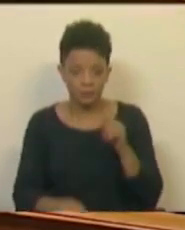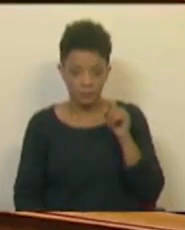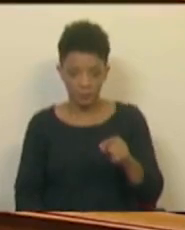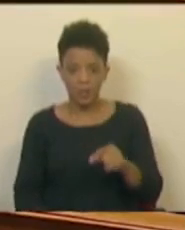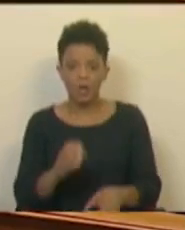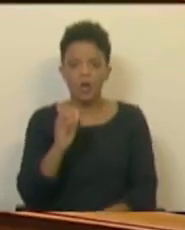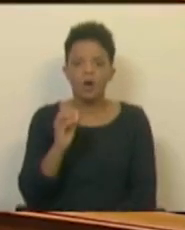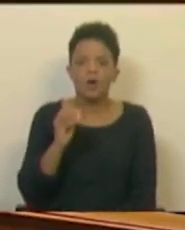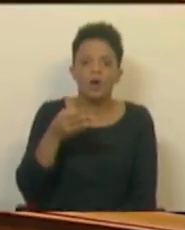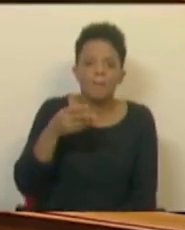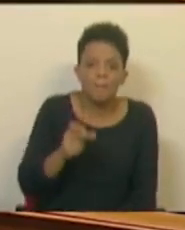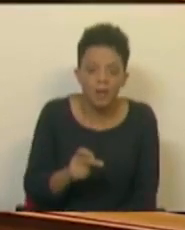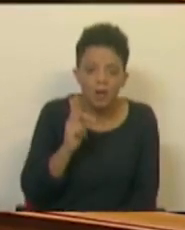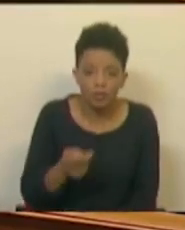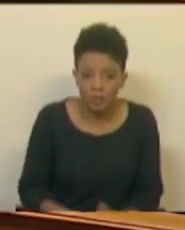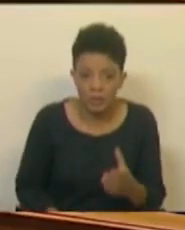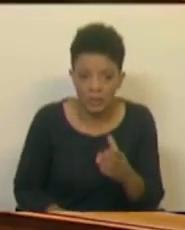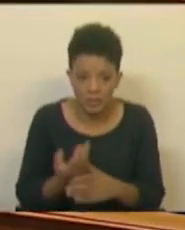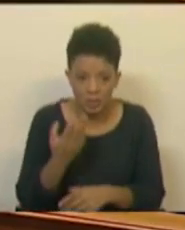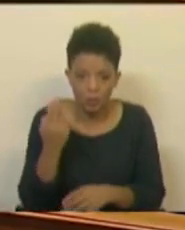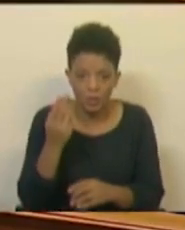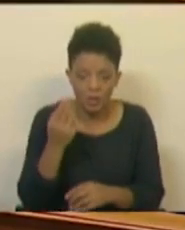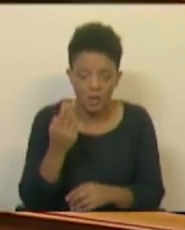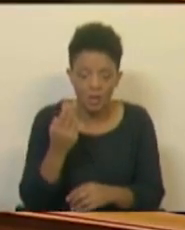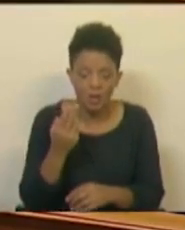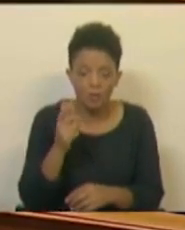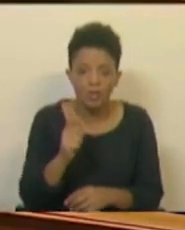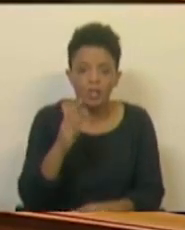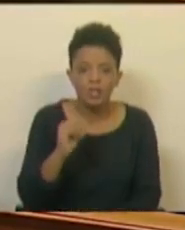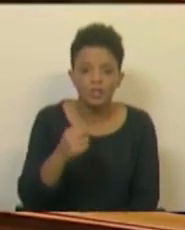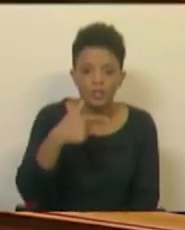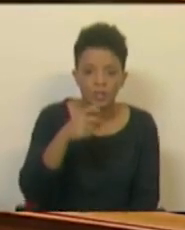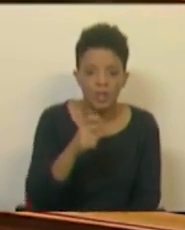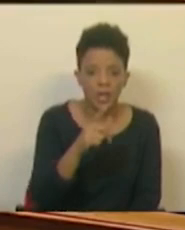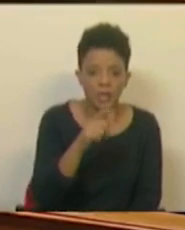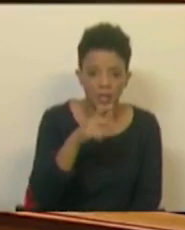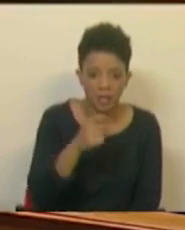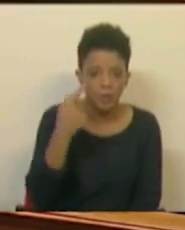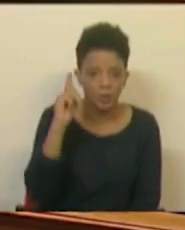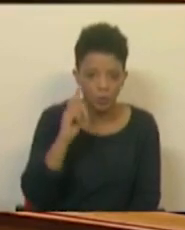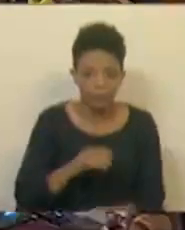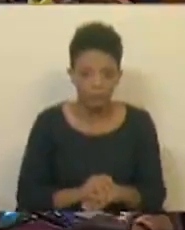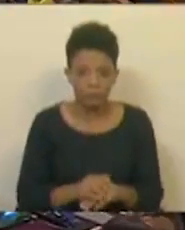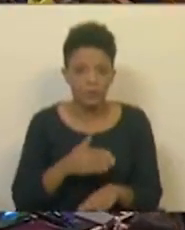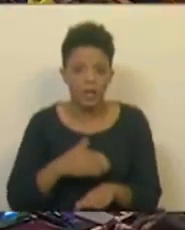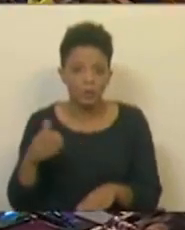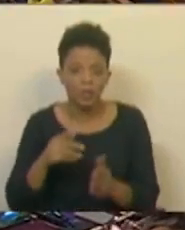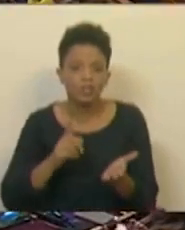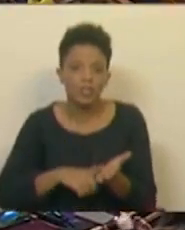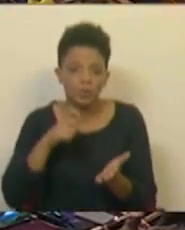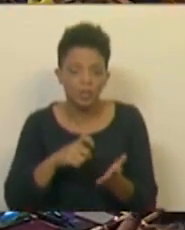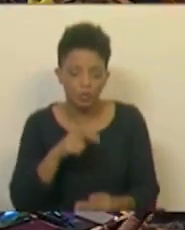OPA não foi uma criação da União Soviética de Stalin, foi uma criação dos Estados Unidos da América de Roosevelt, que teve